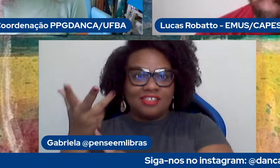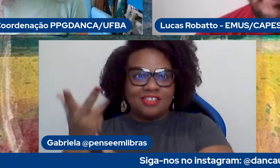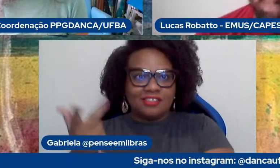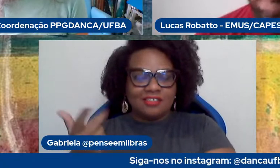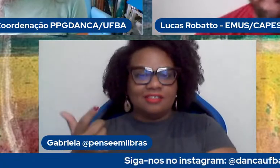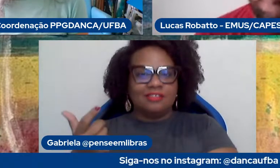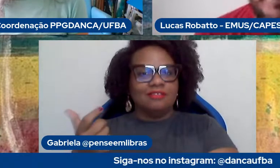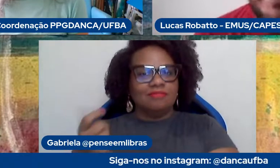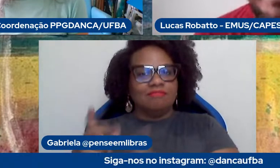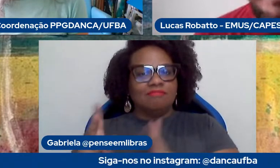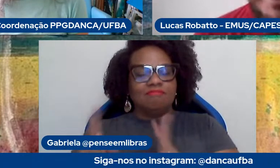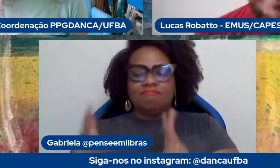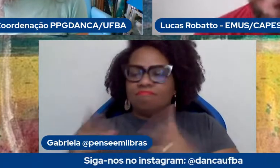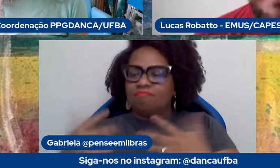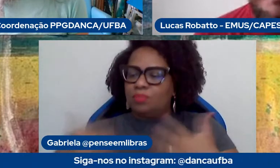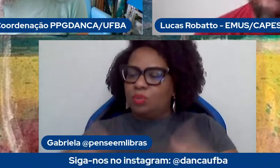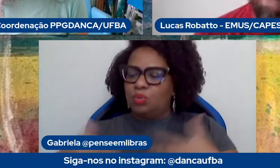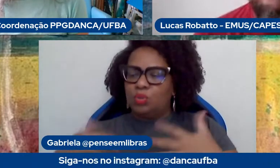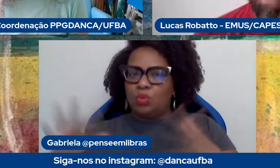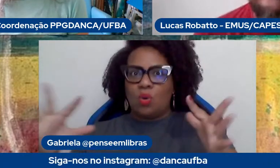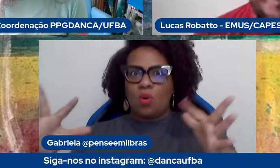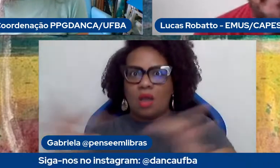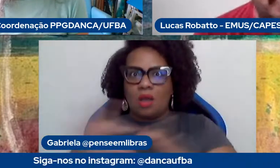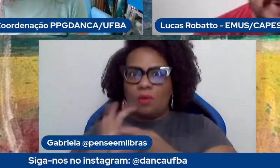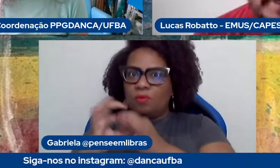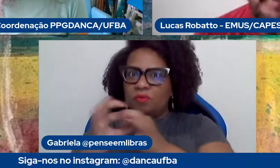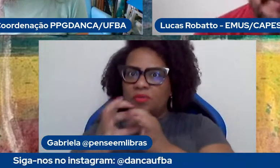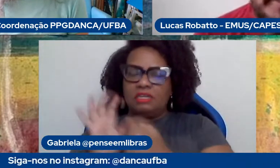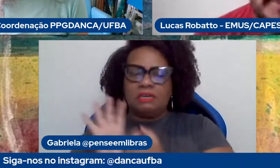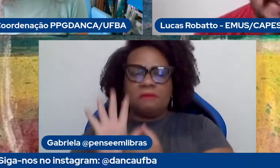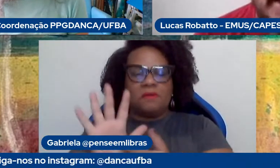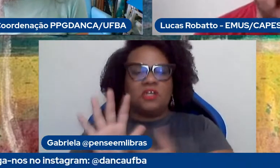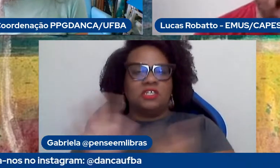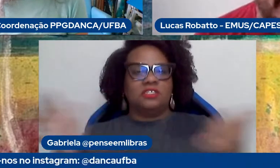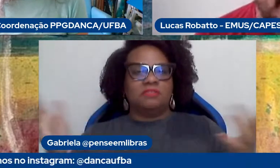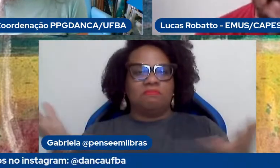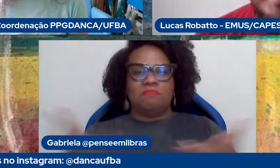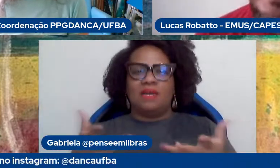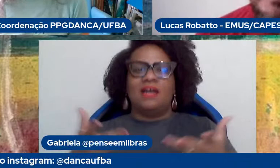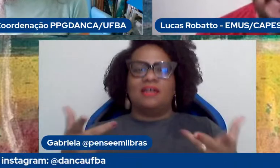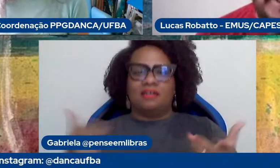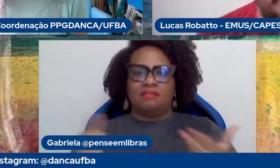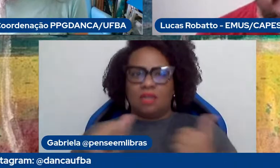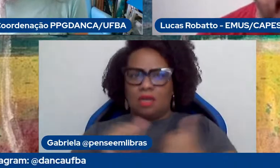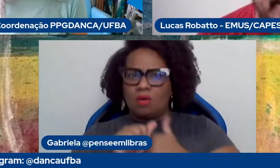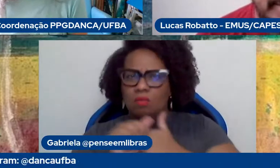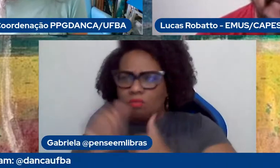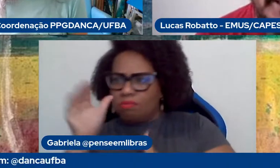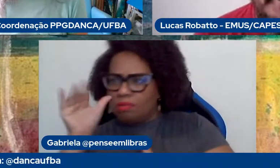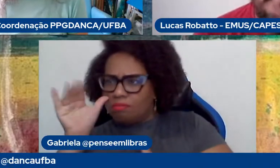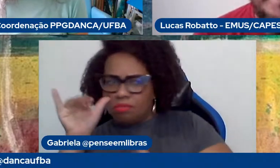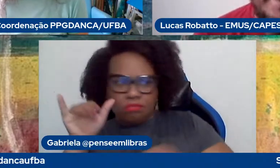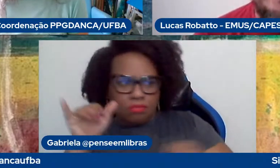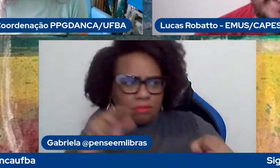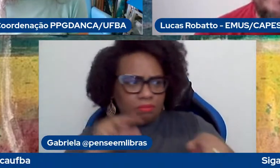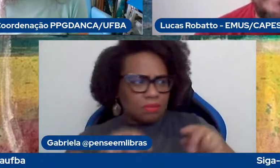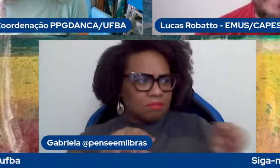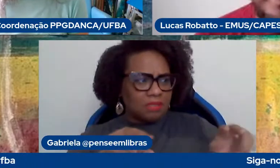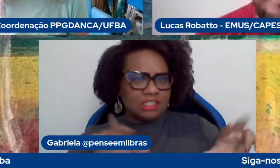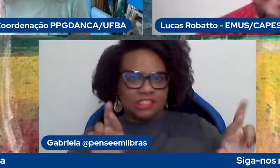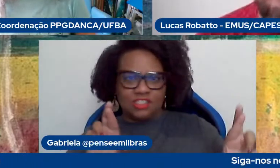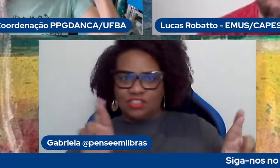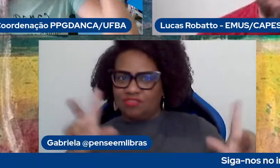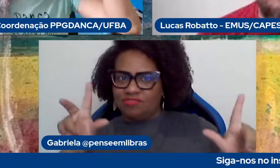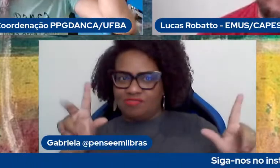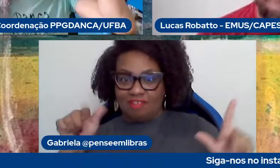uma união que é maravilhosa, a gente acompanha as outras áreas, a gente vê que não é assim, mas a área de